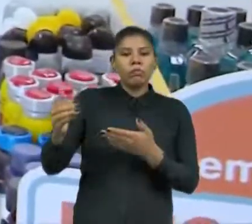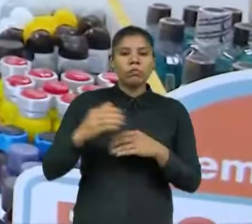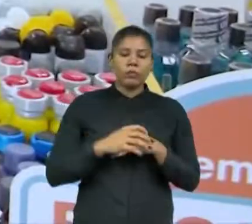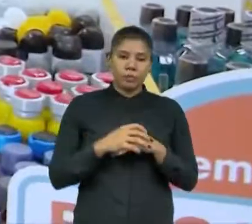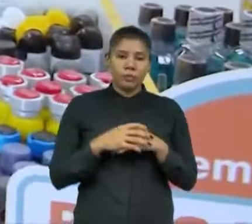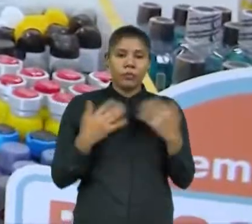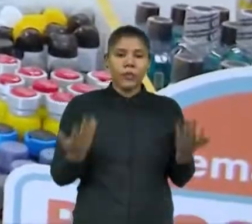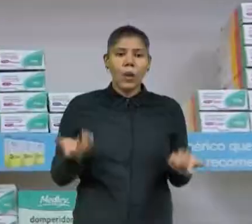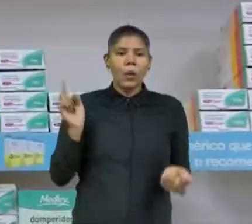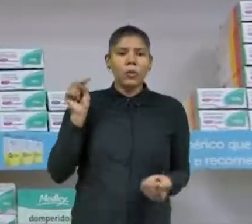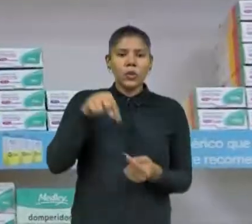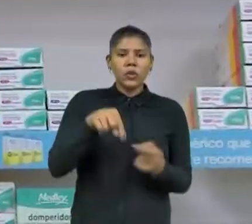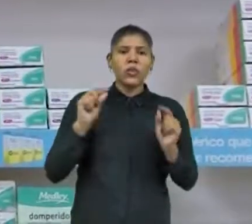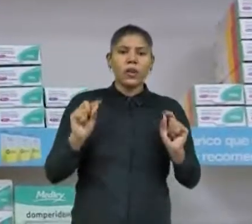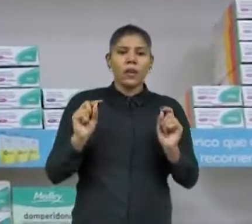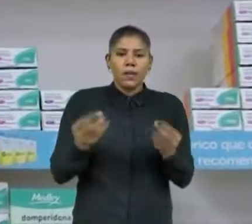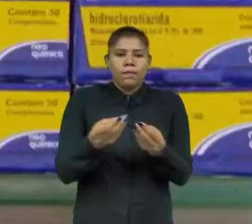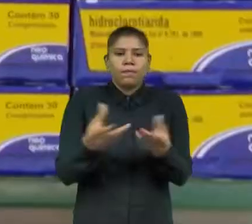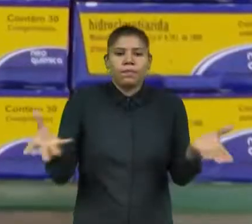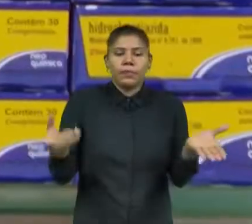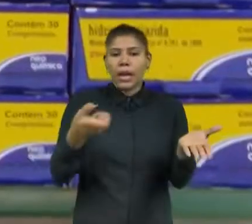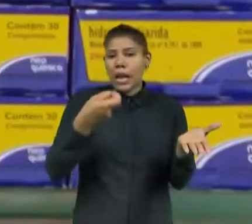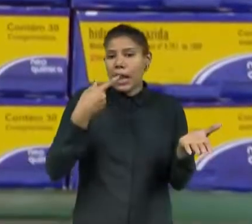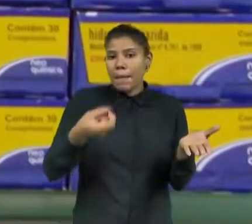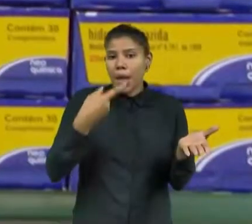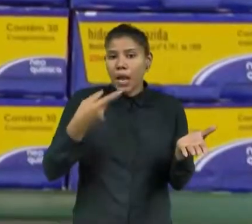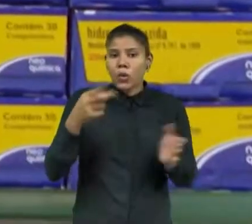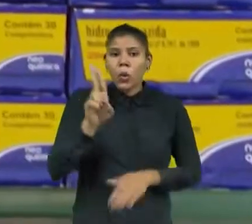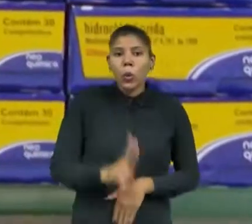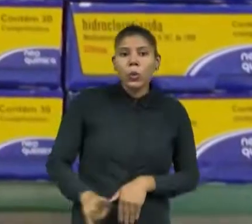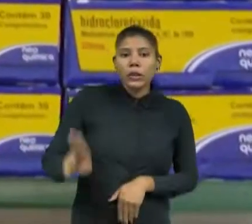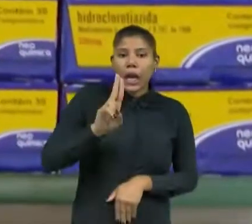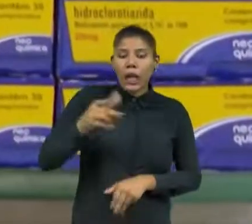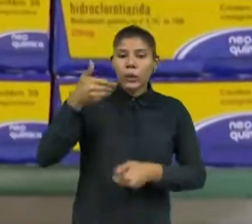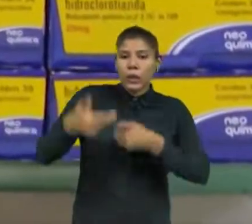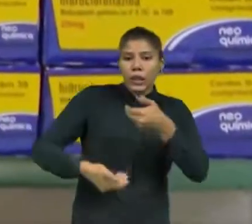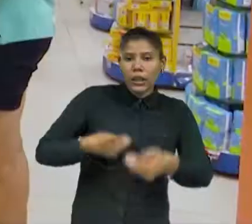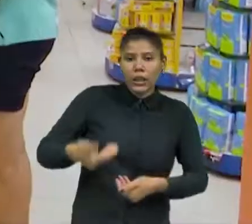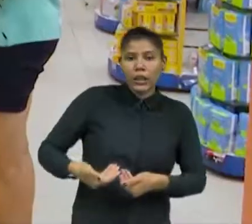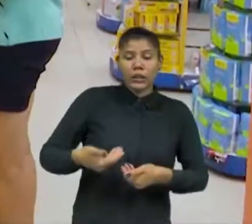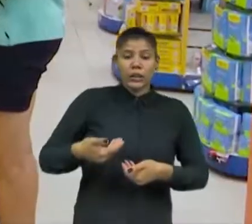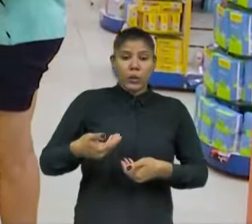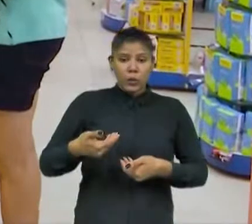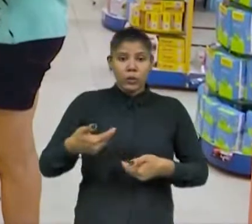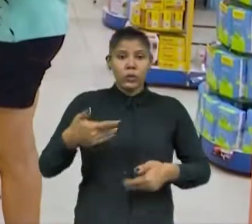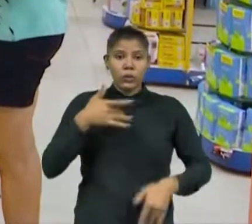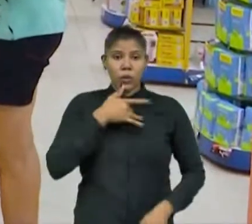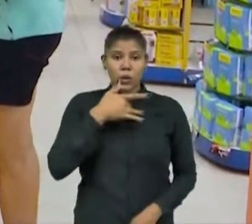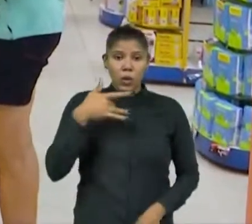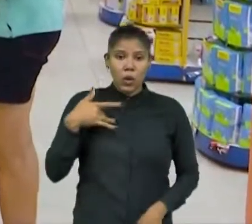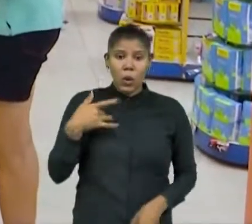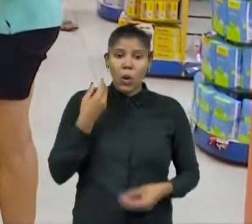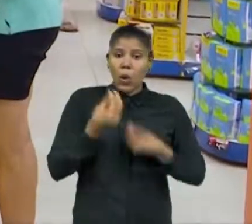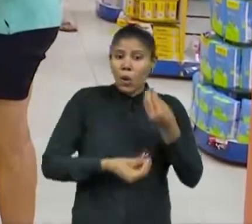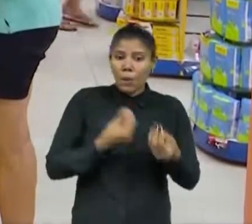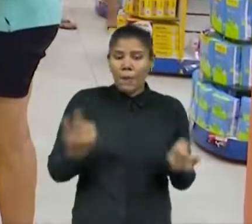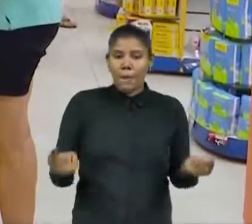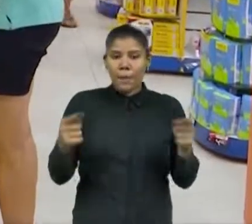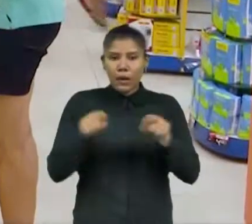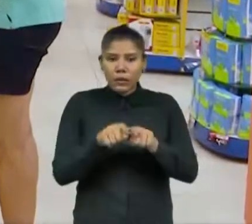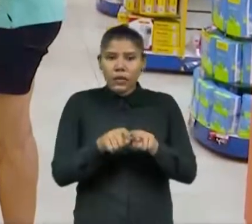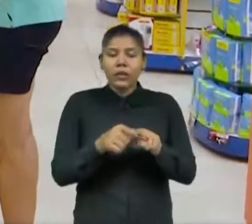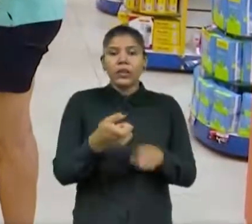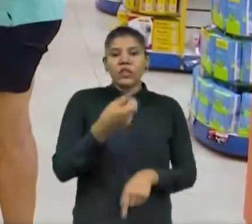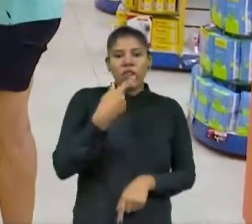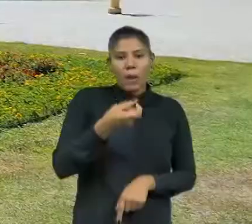a disponibilização de medicamentos utilizados na atenção primária à saúde por meio de parceria com farmácias e drogarias